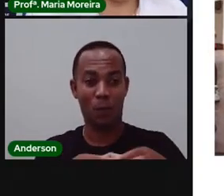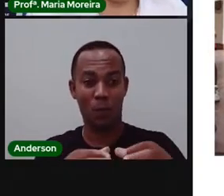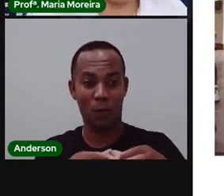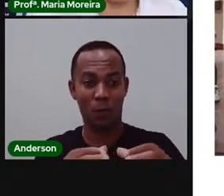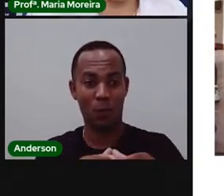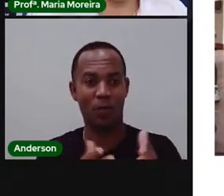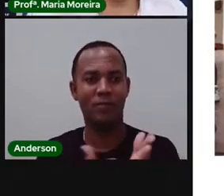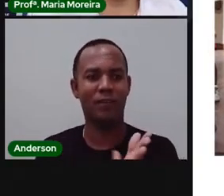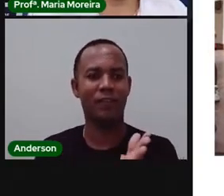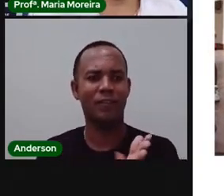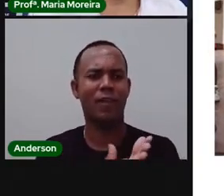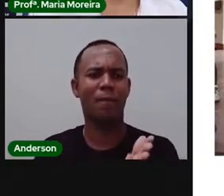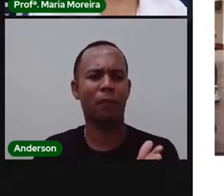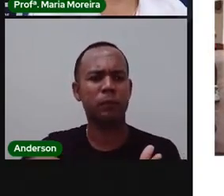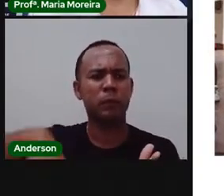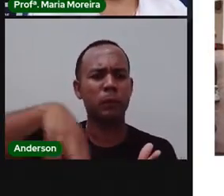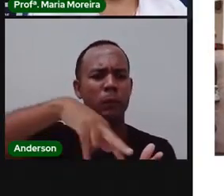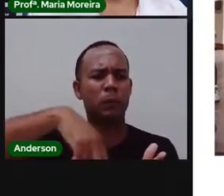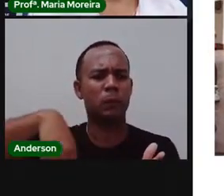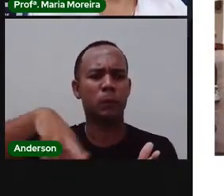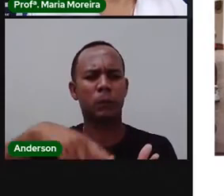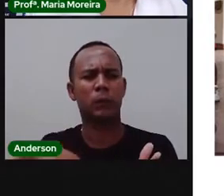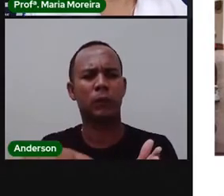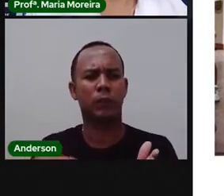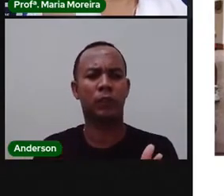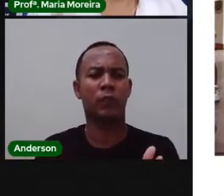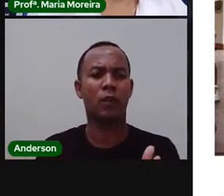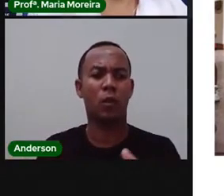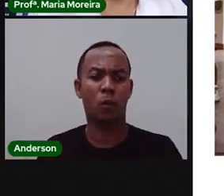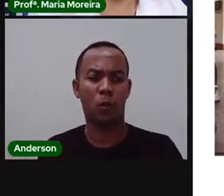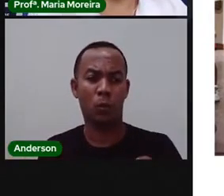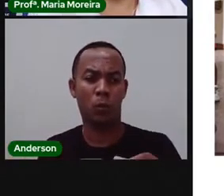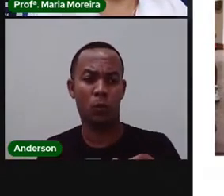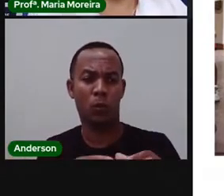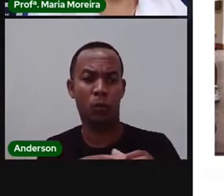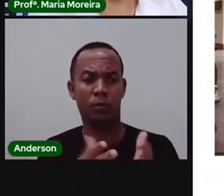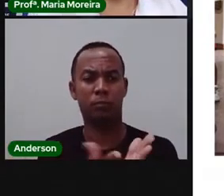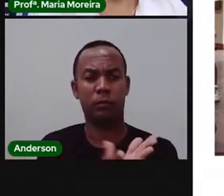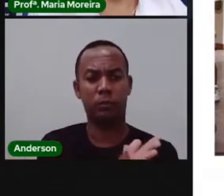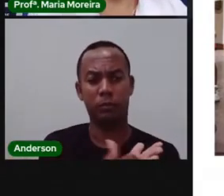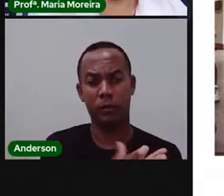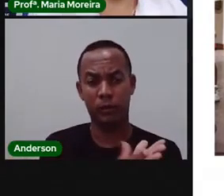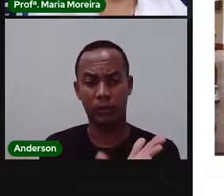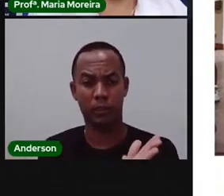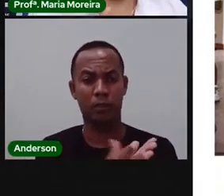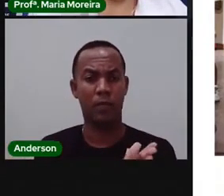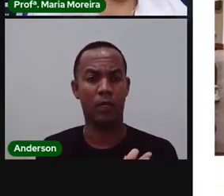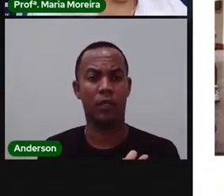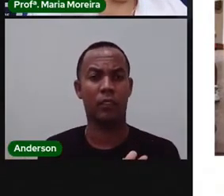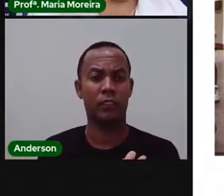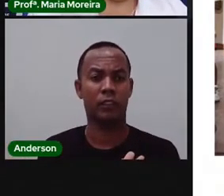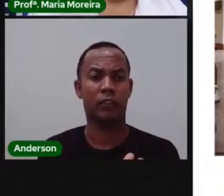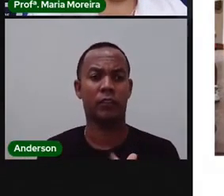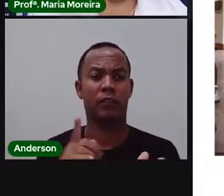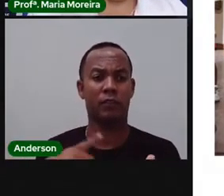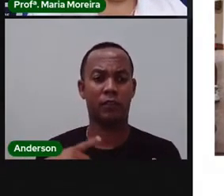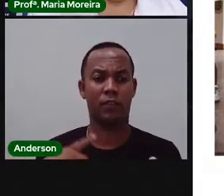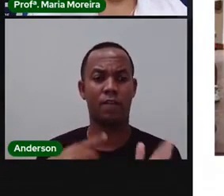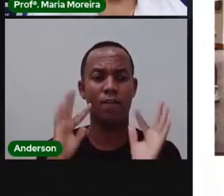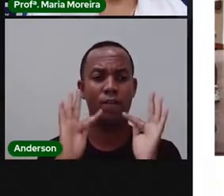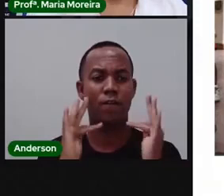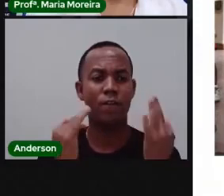de sambas de roda, né? E esse grupo de sambas de roda é um grupo basicamente